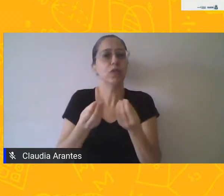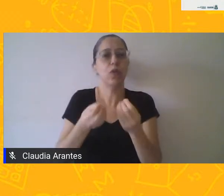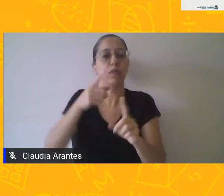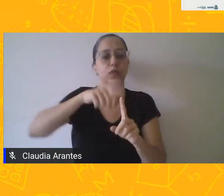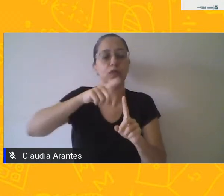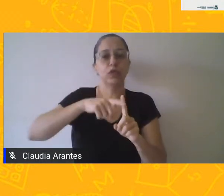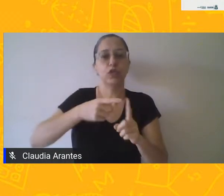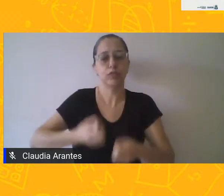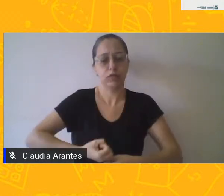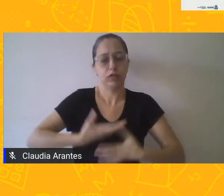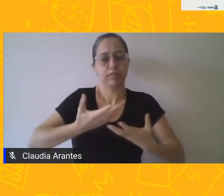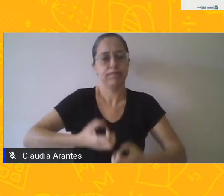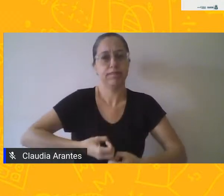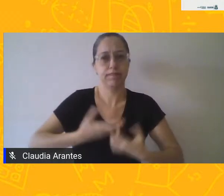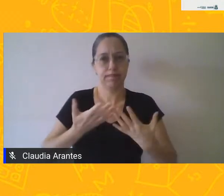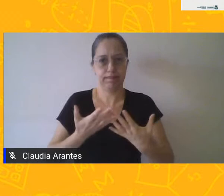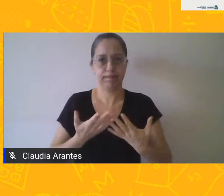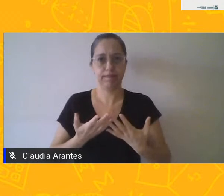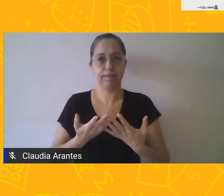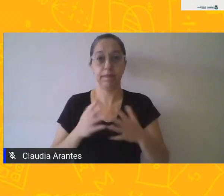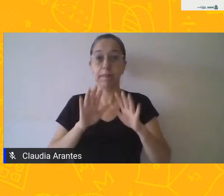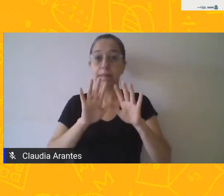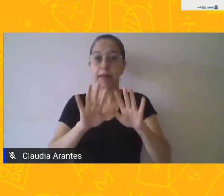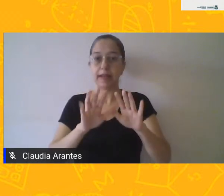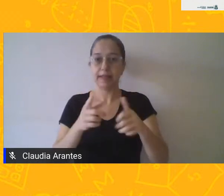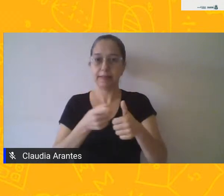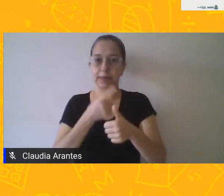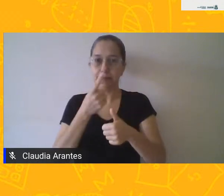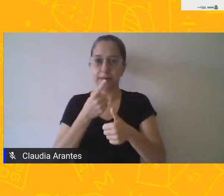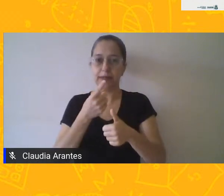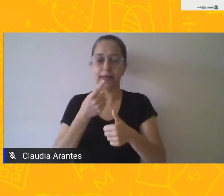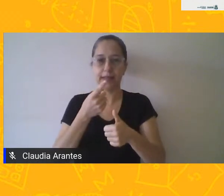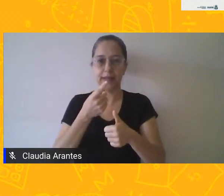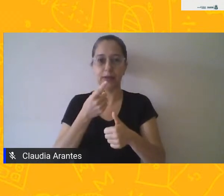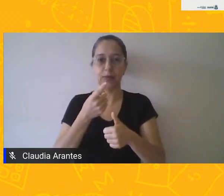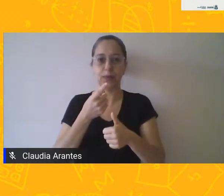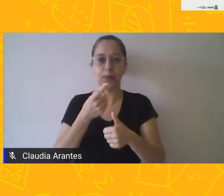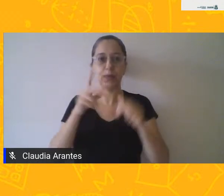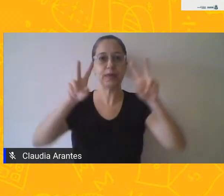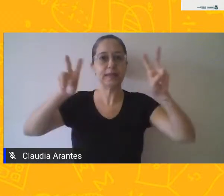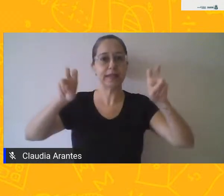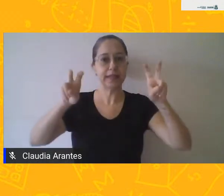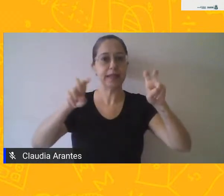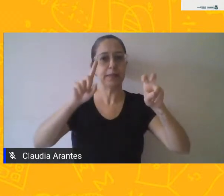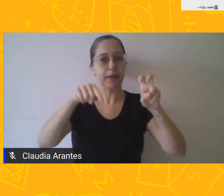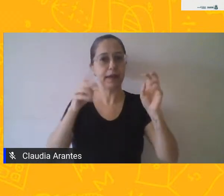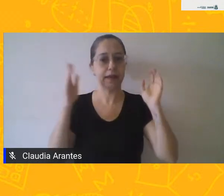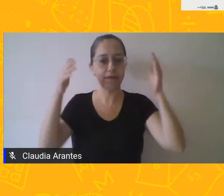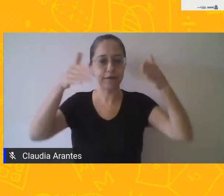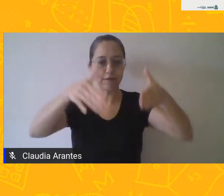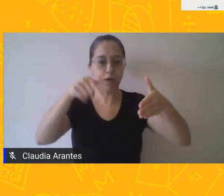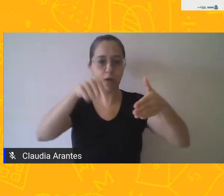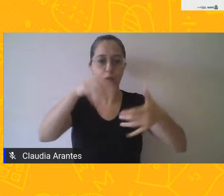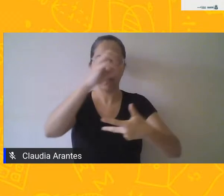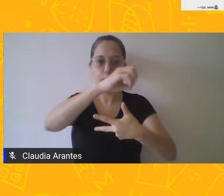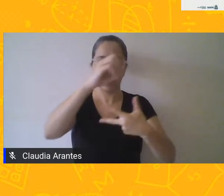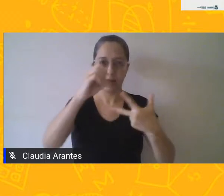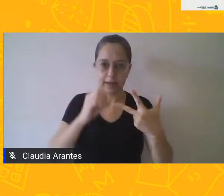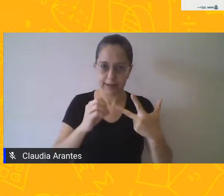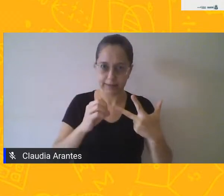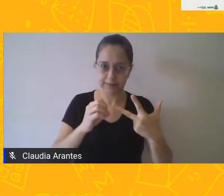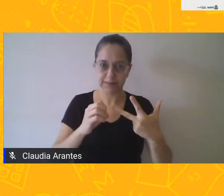vamos trabalhar. Mas antes, como o assunto é voltado para as provas do Enem, eu